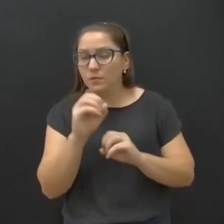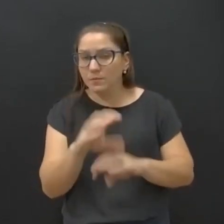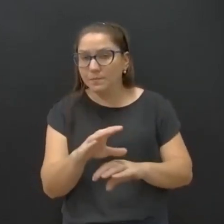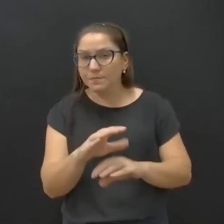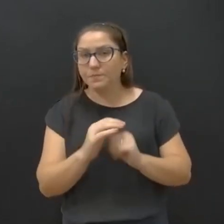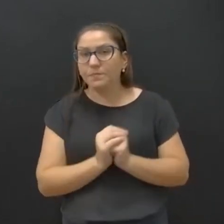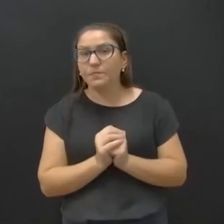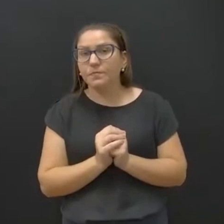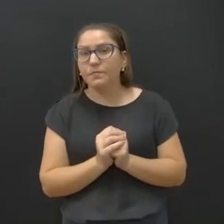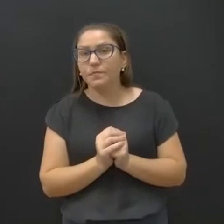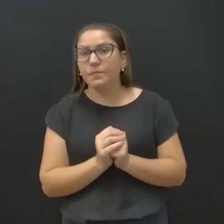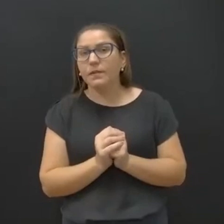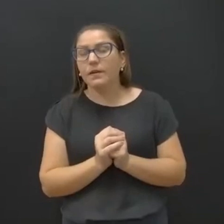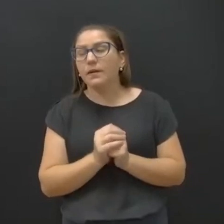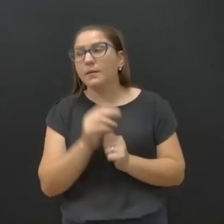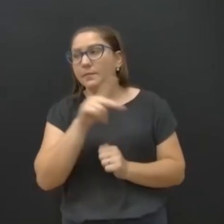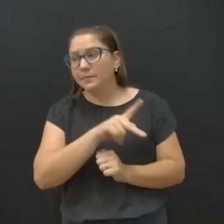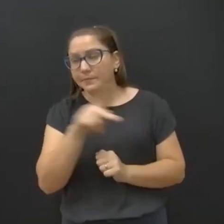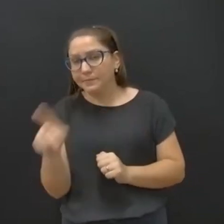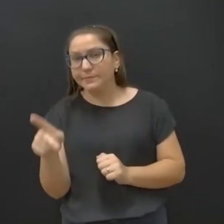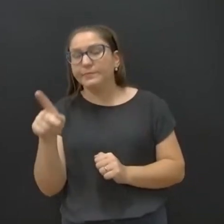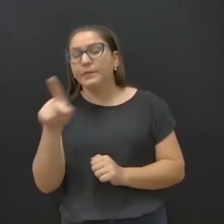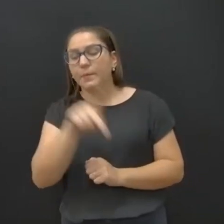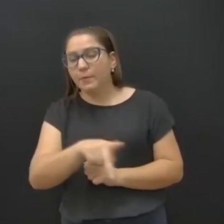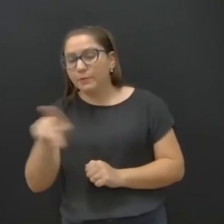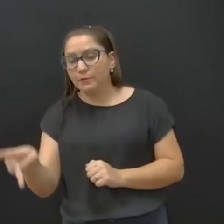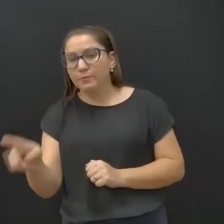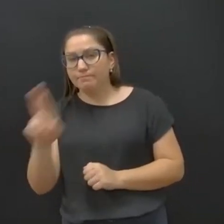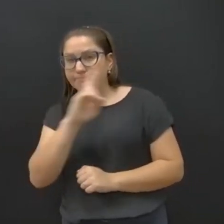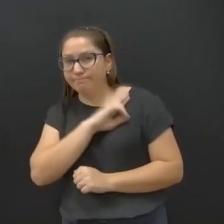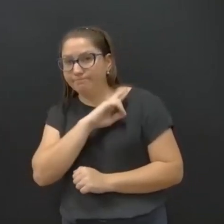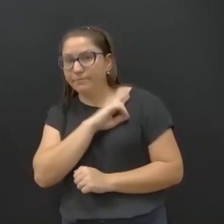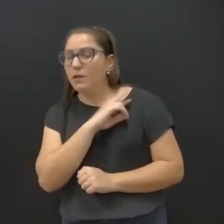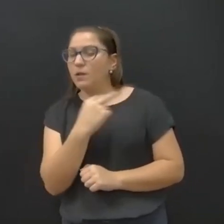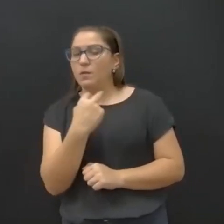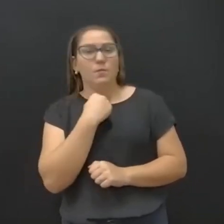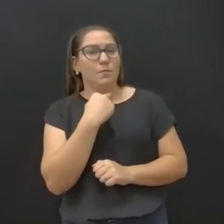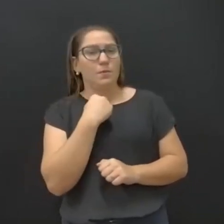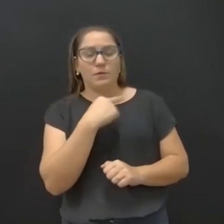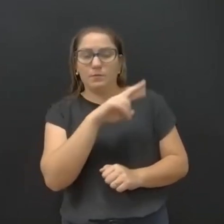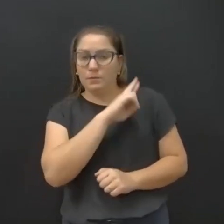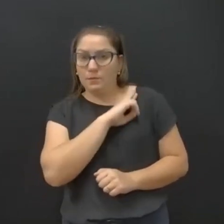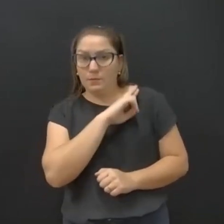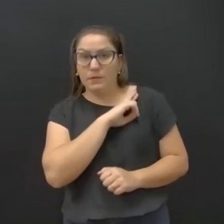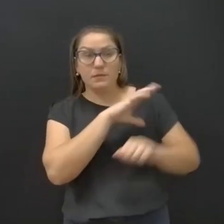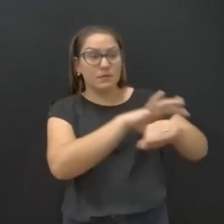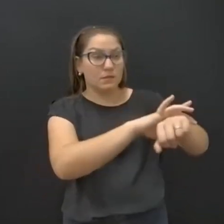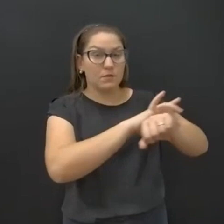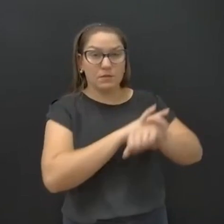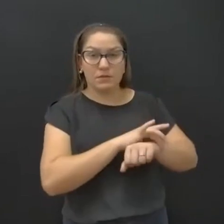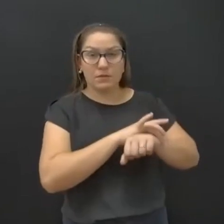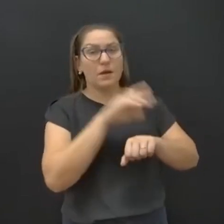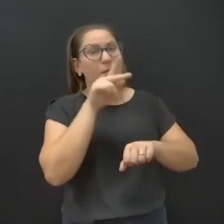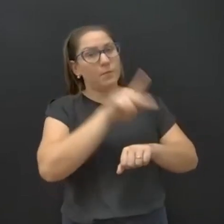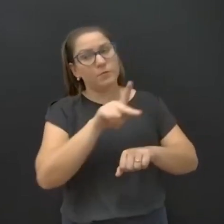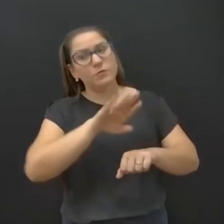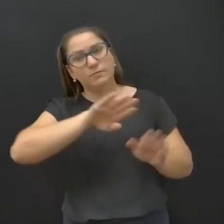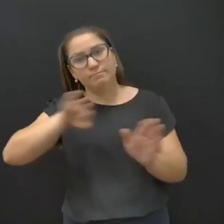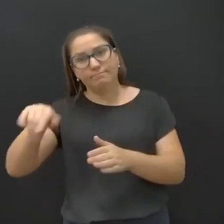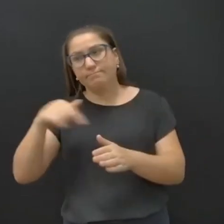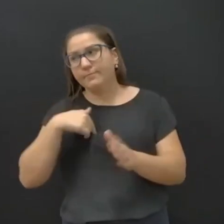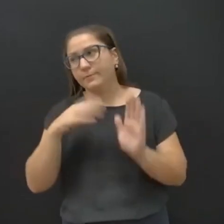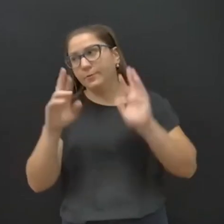é responsabilidade dos professores, agora não pode passar responsabilidade da segurança aos professores.